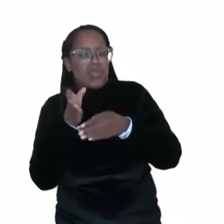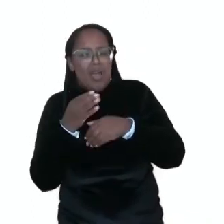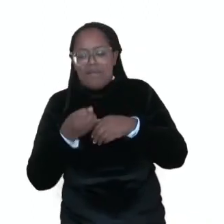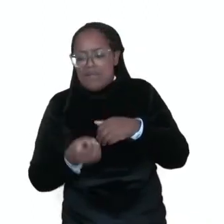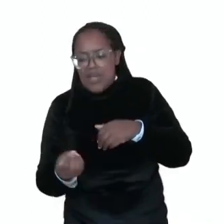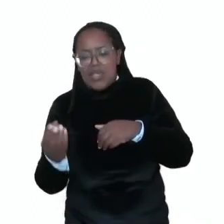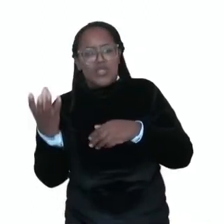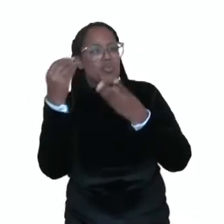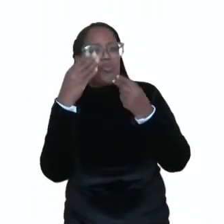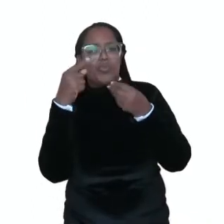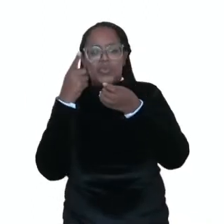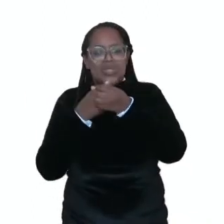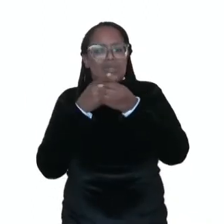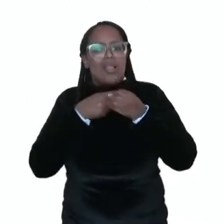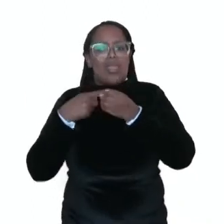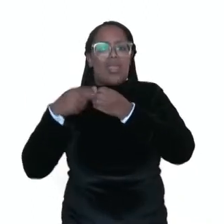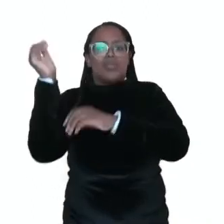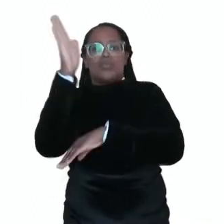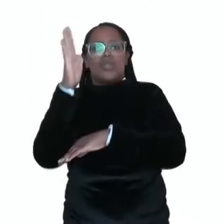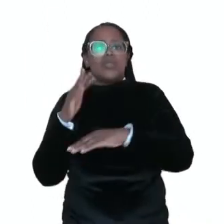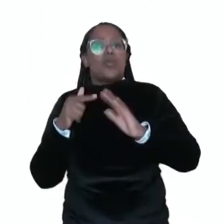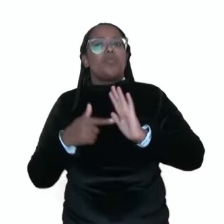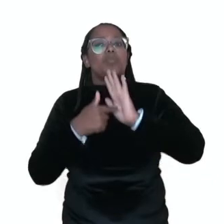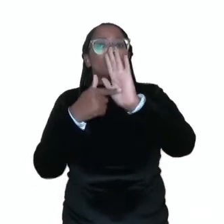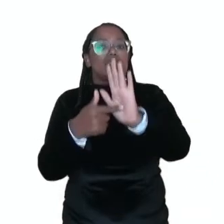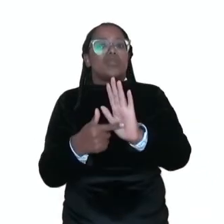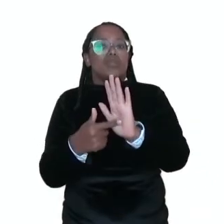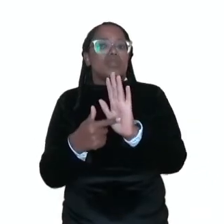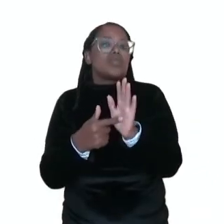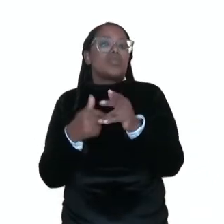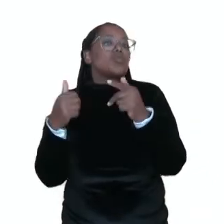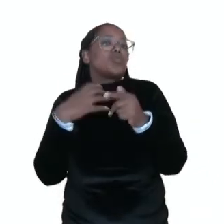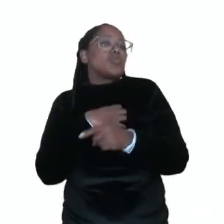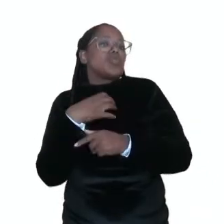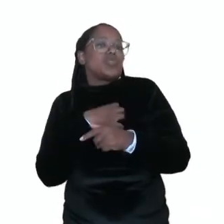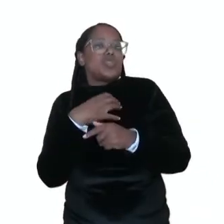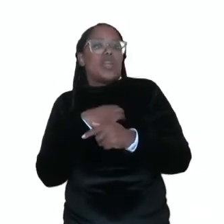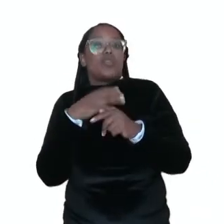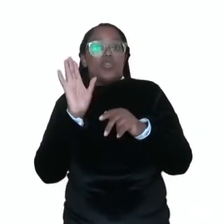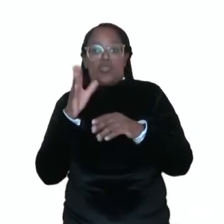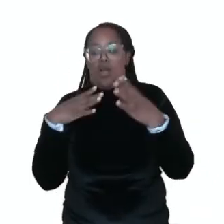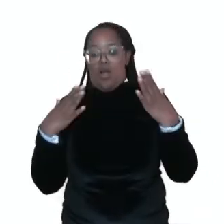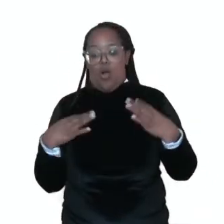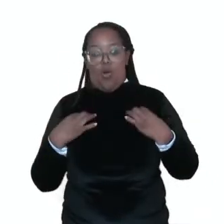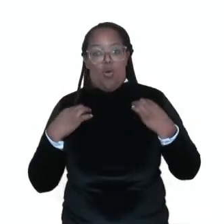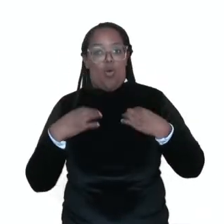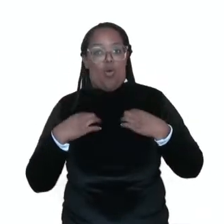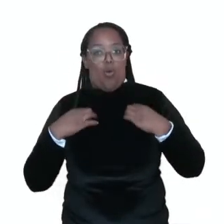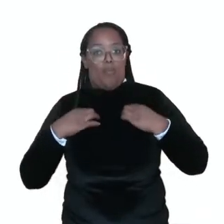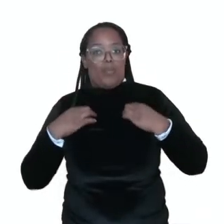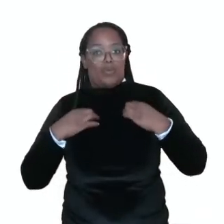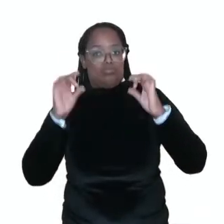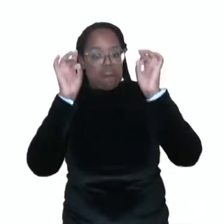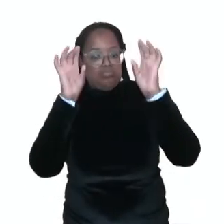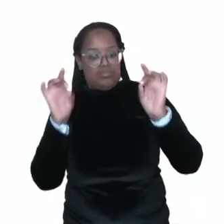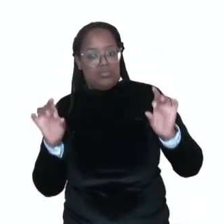apresentando a sua performance e eles nessa performance estão trajados com roupas executivas,